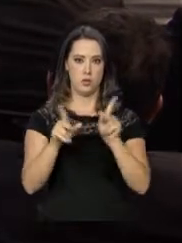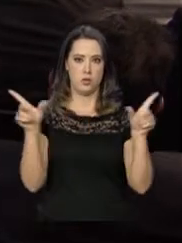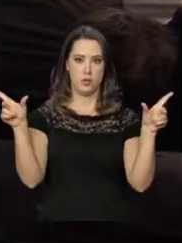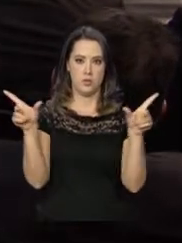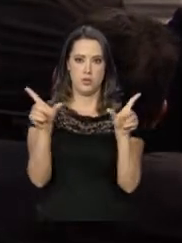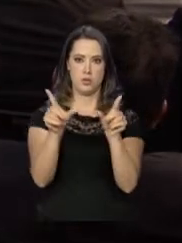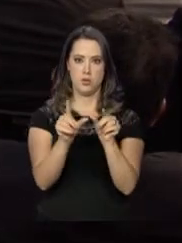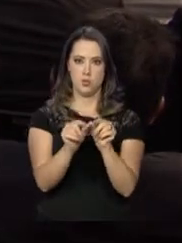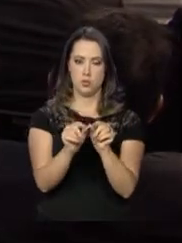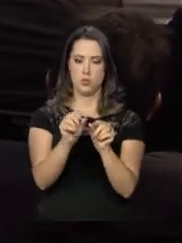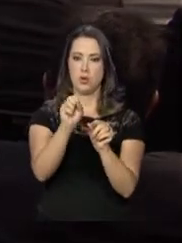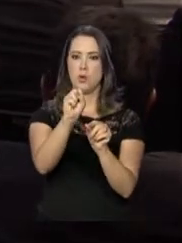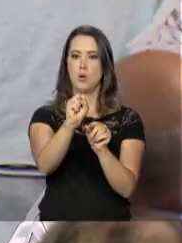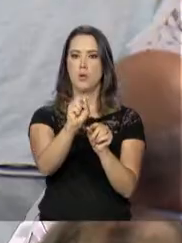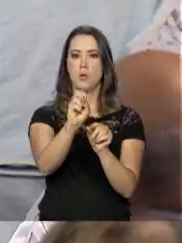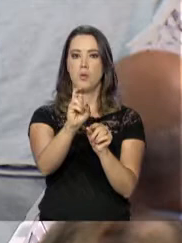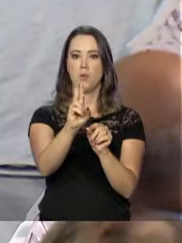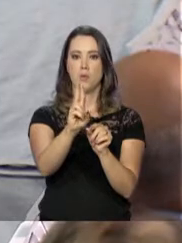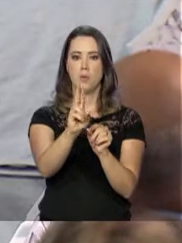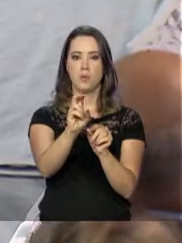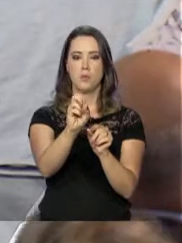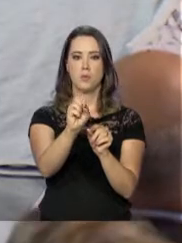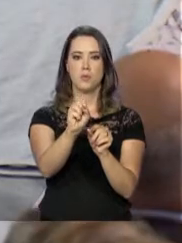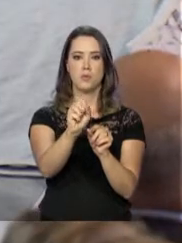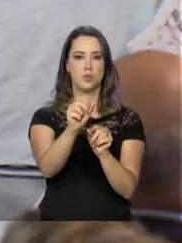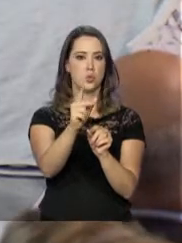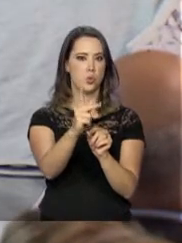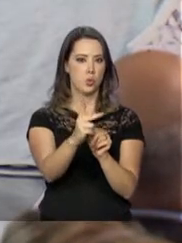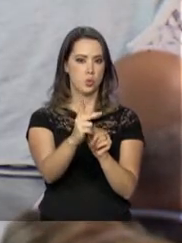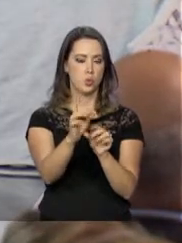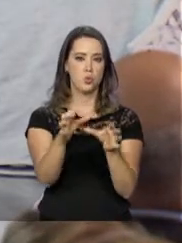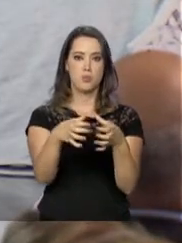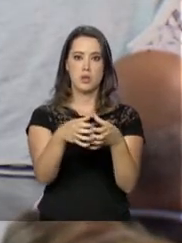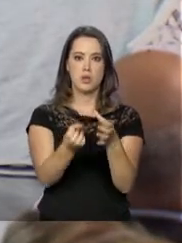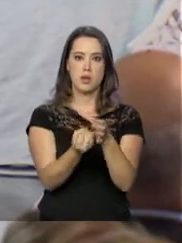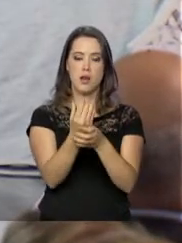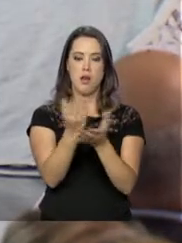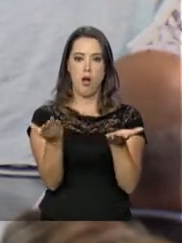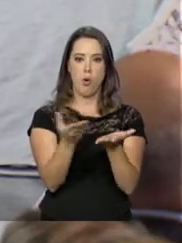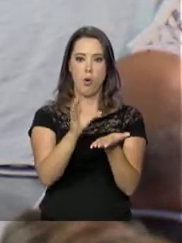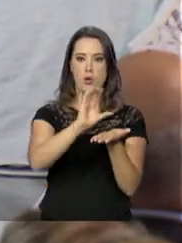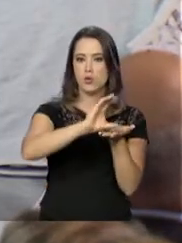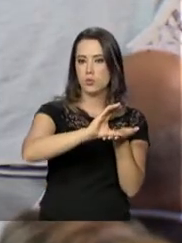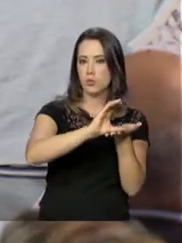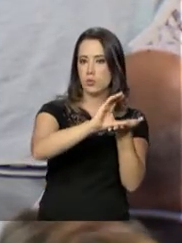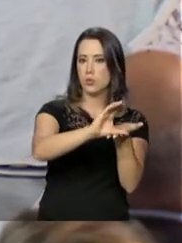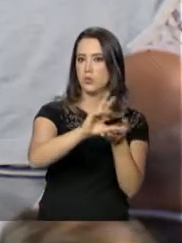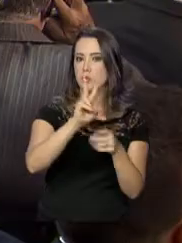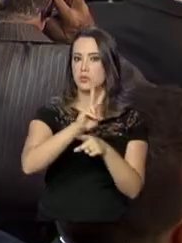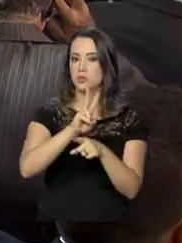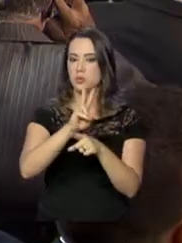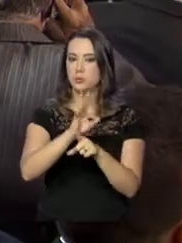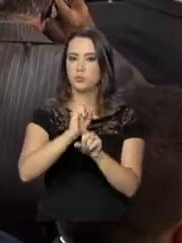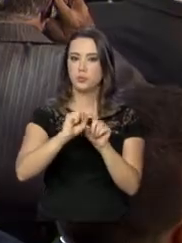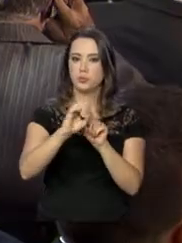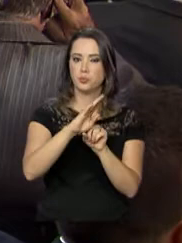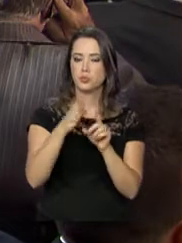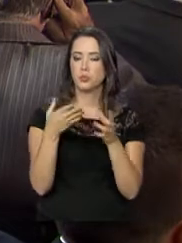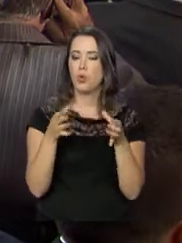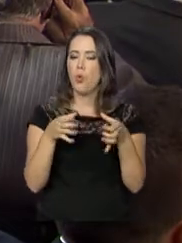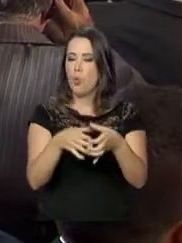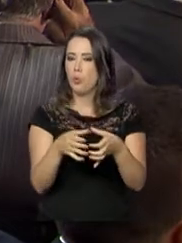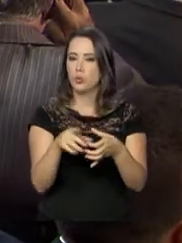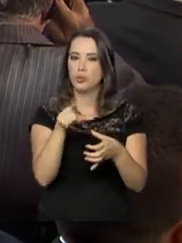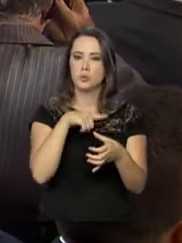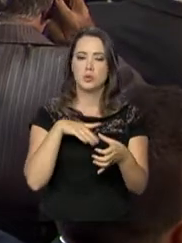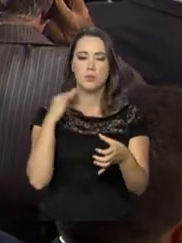SUSP, começa a sair do papel com a instalação do Conselho Nacional de Segurança Pública e Defesa Social. O colegiado vai